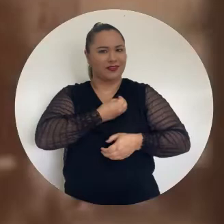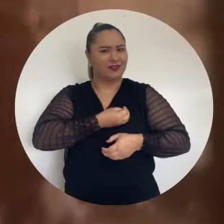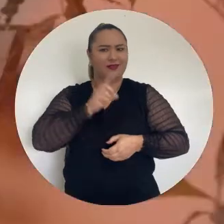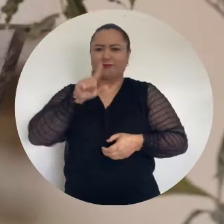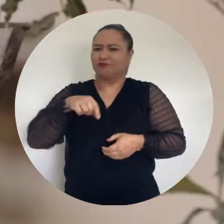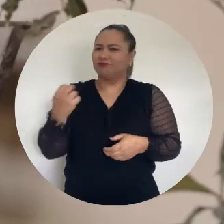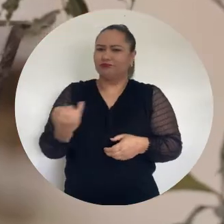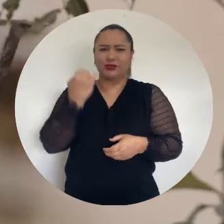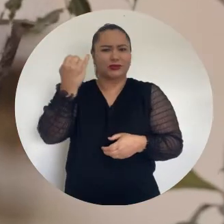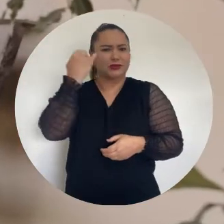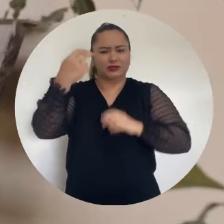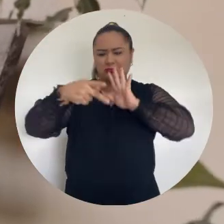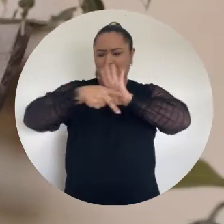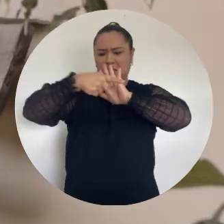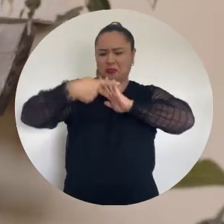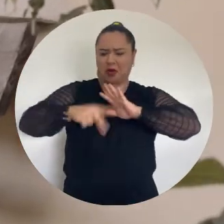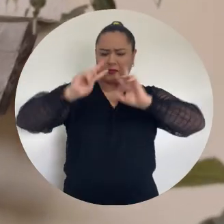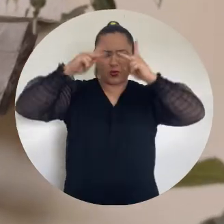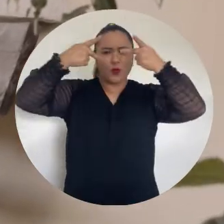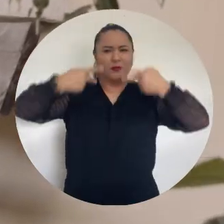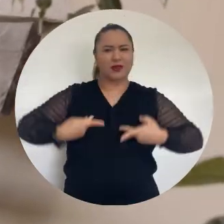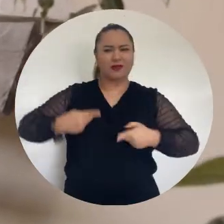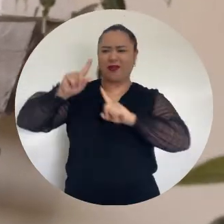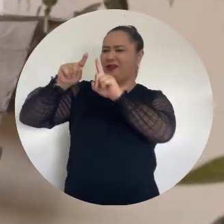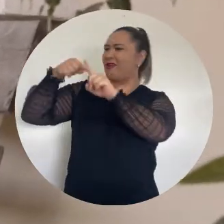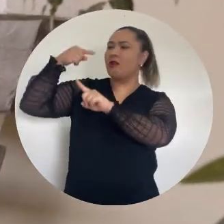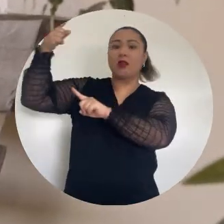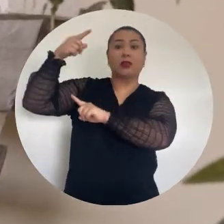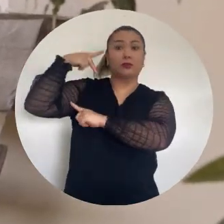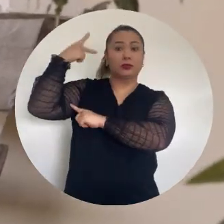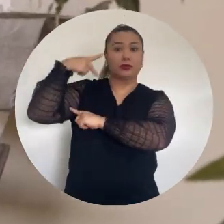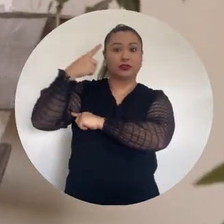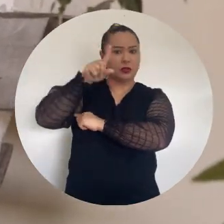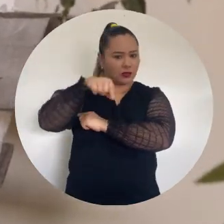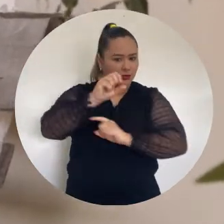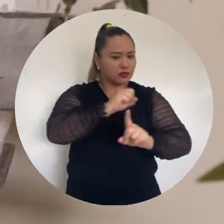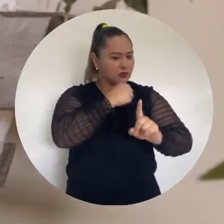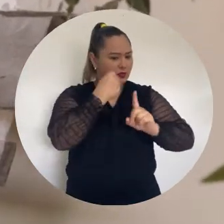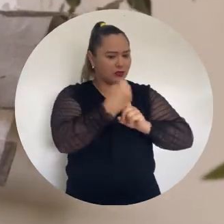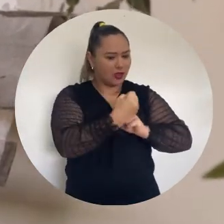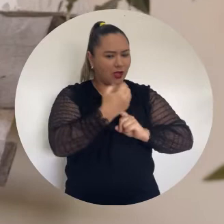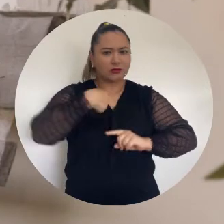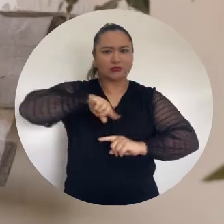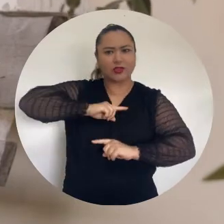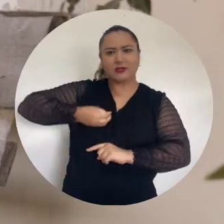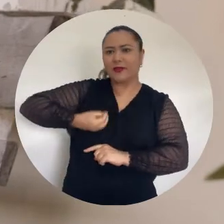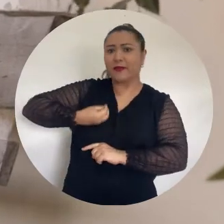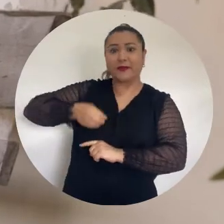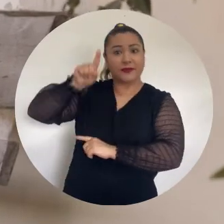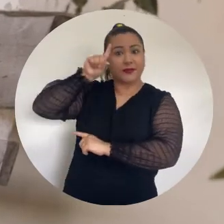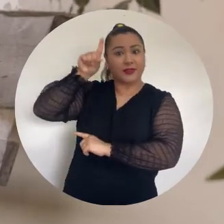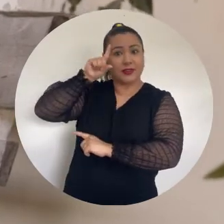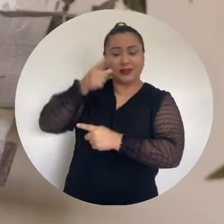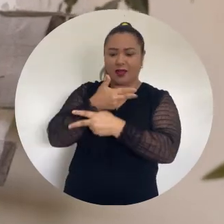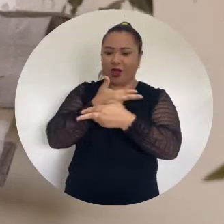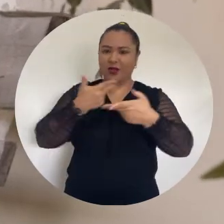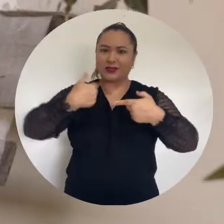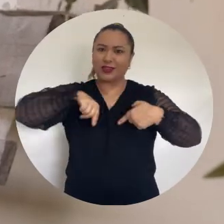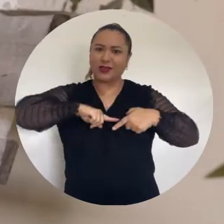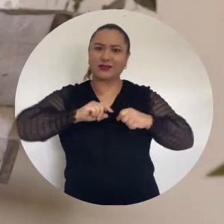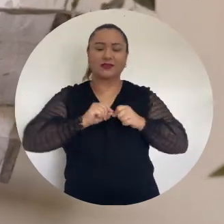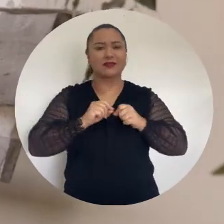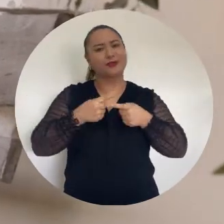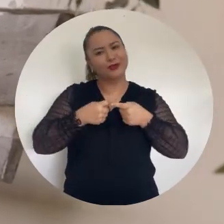Preservar a vida é uma característica essencial do ser humano. Está além da política. Está na sociedade, no nosso dia a dia,